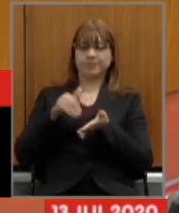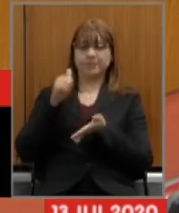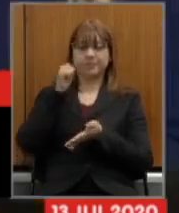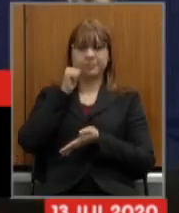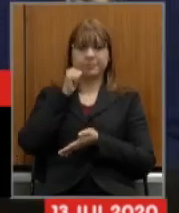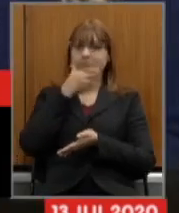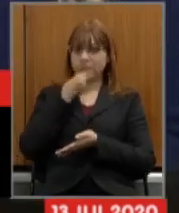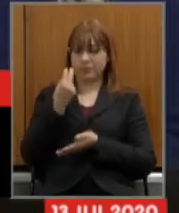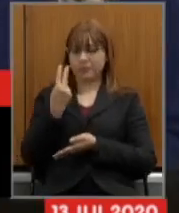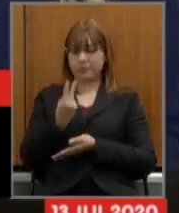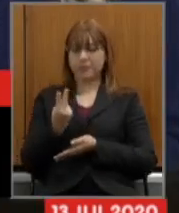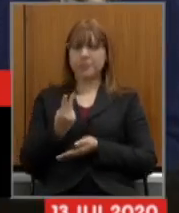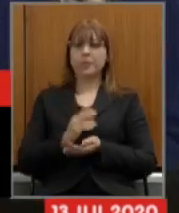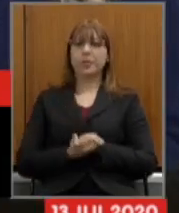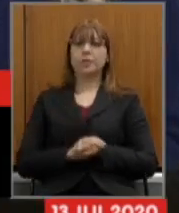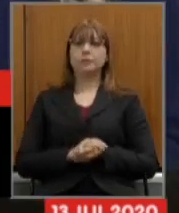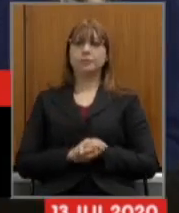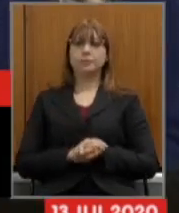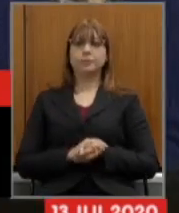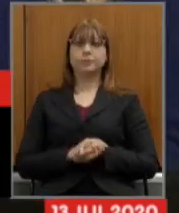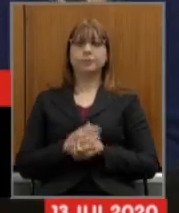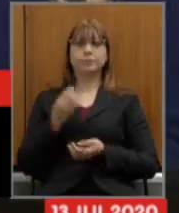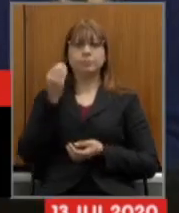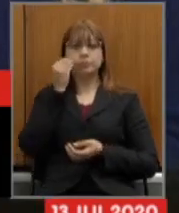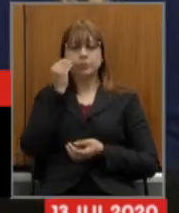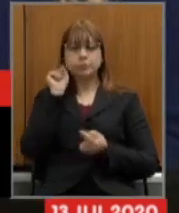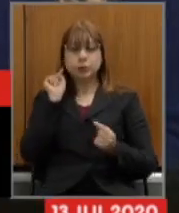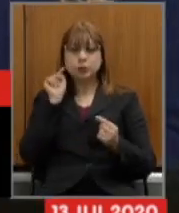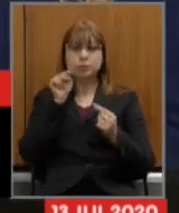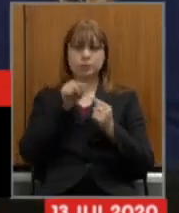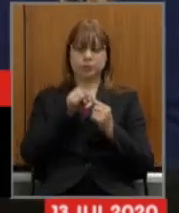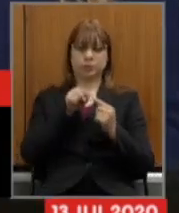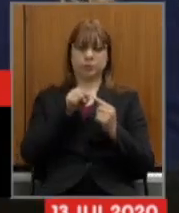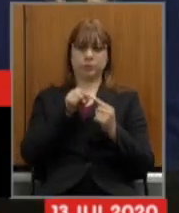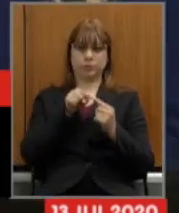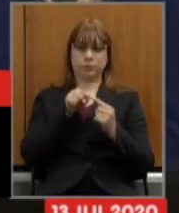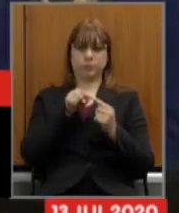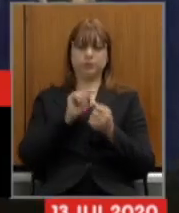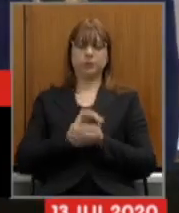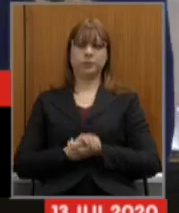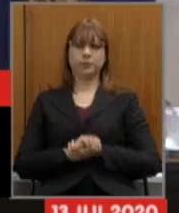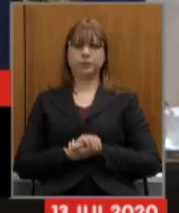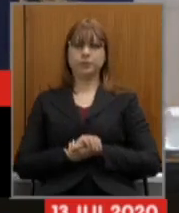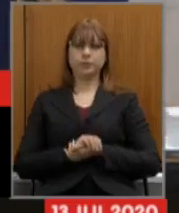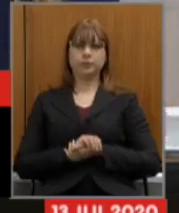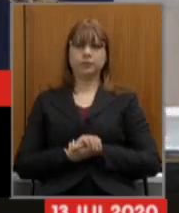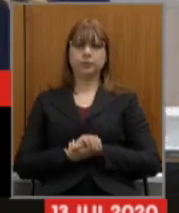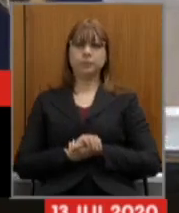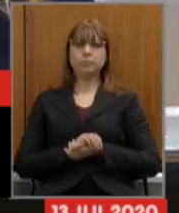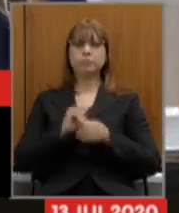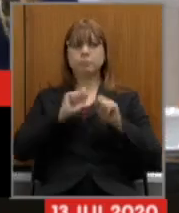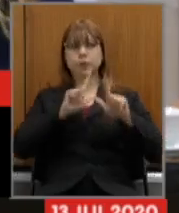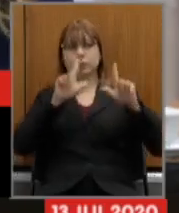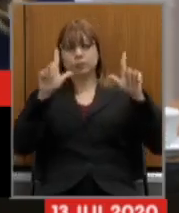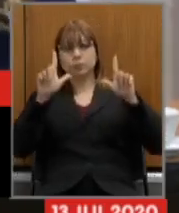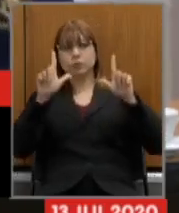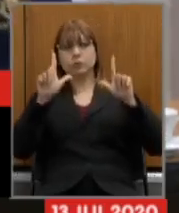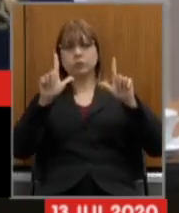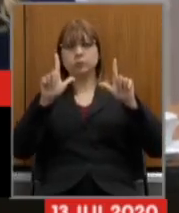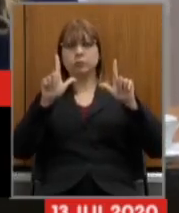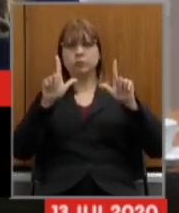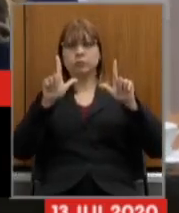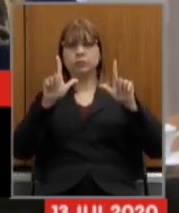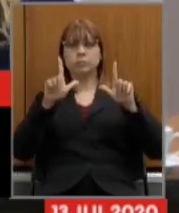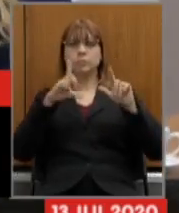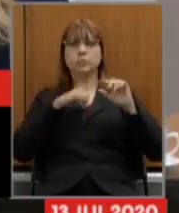objetiva dentro das questões que precisam primeiro ser esclarecidas PowerPoint estava a